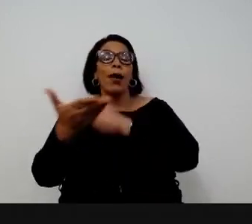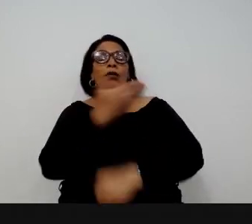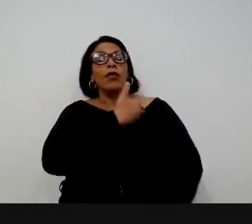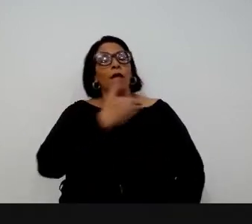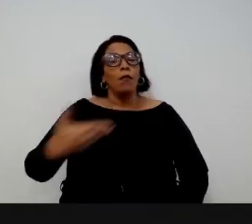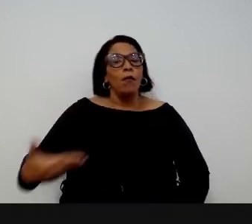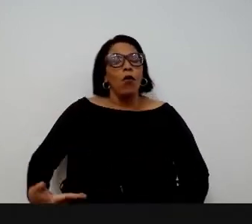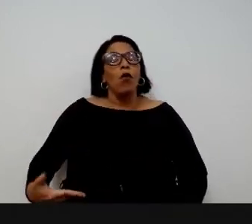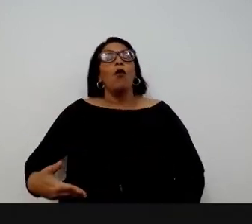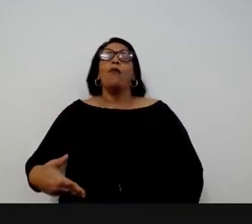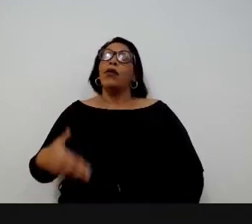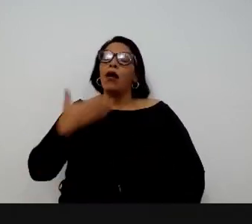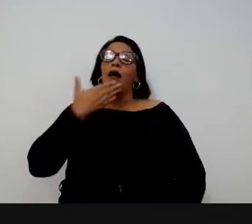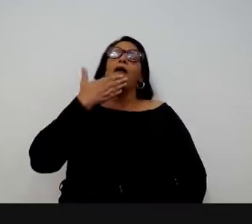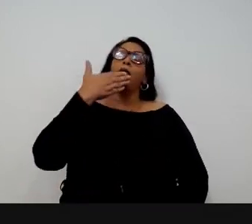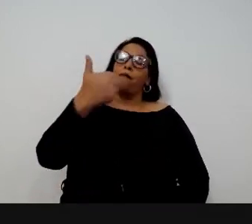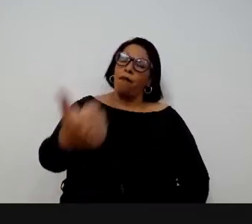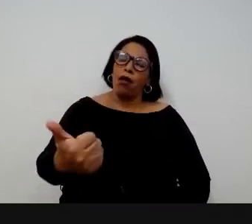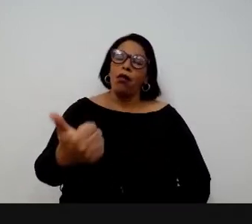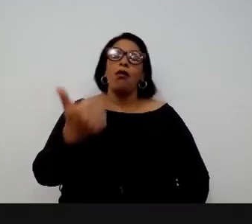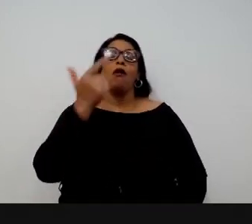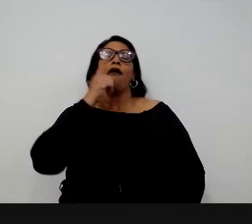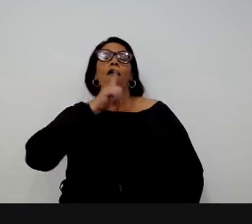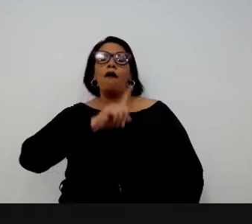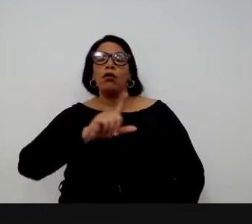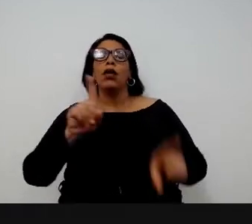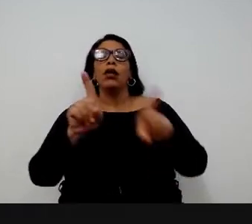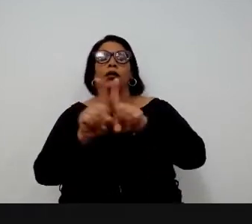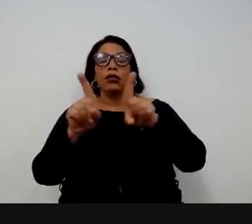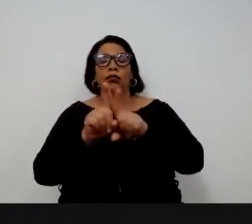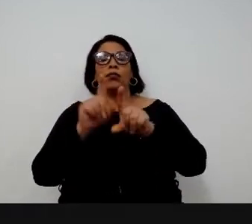mais duradouras e conseguimos assim também